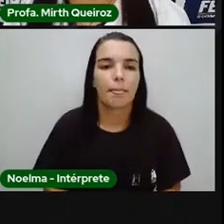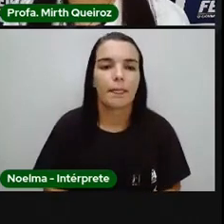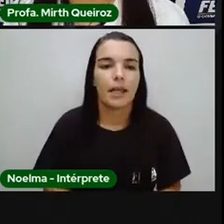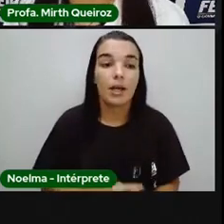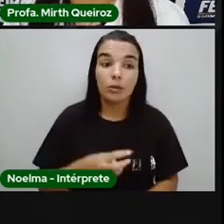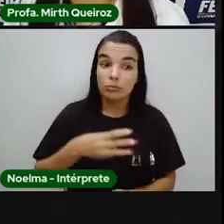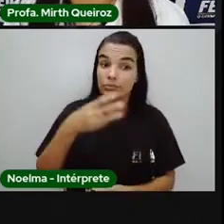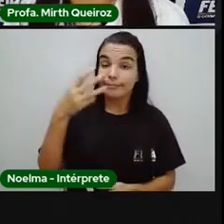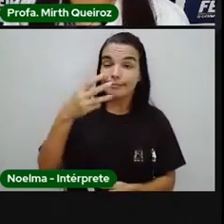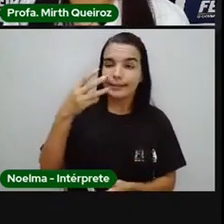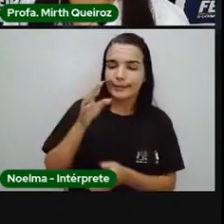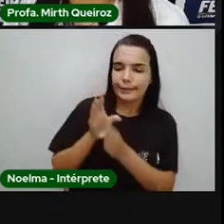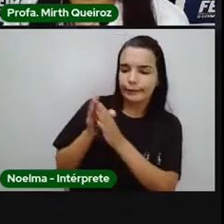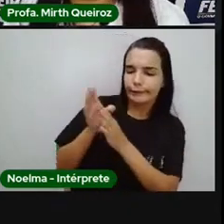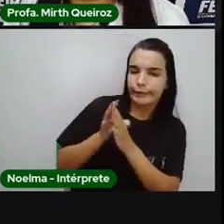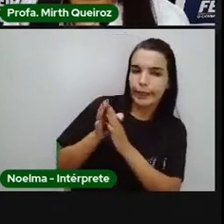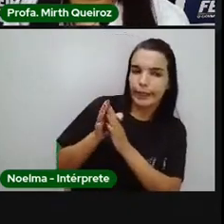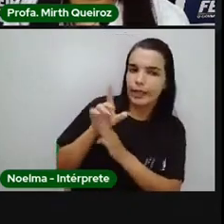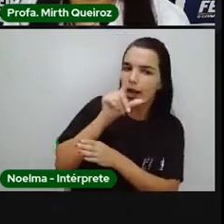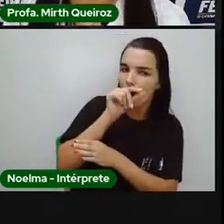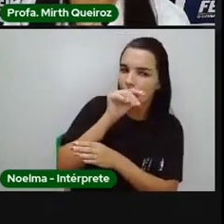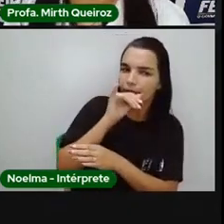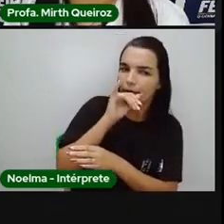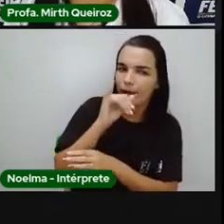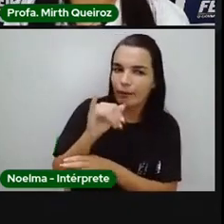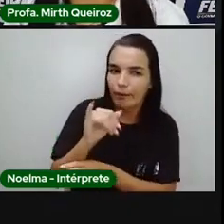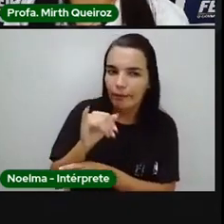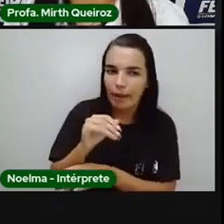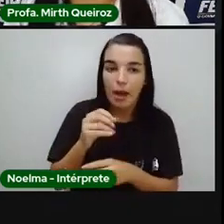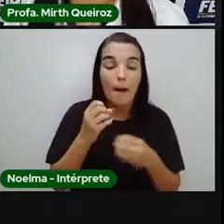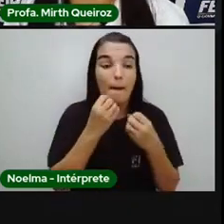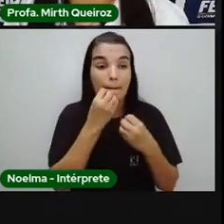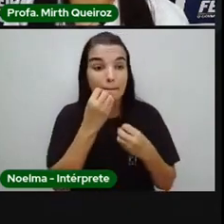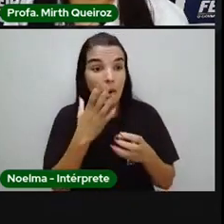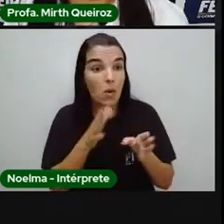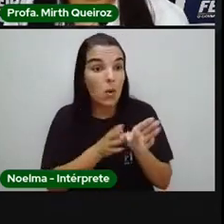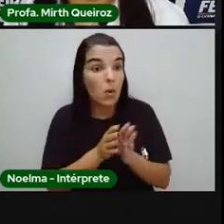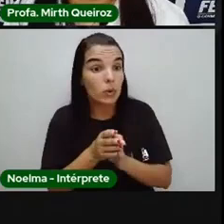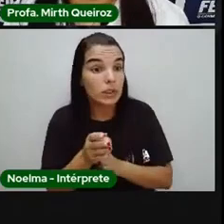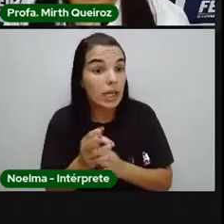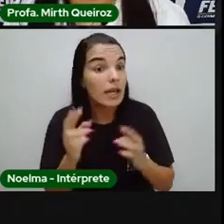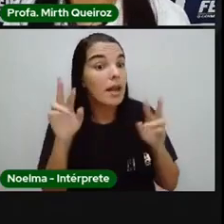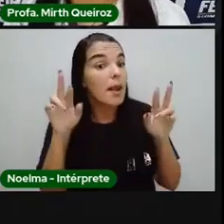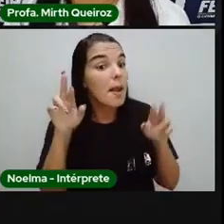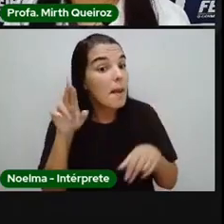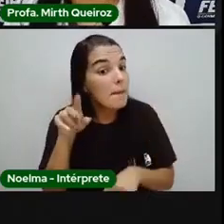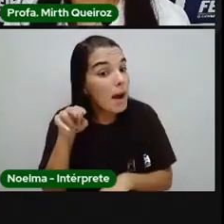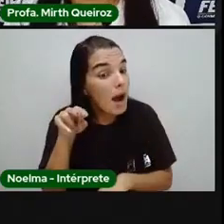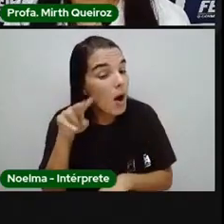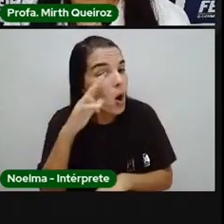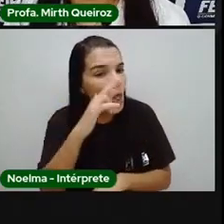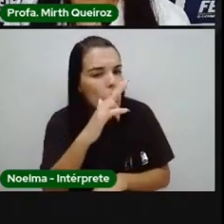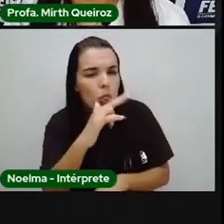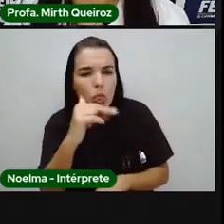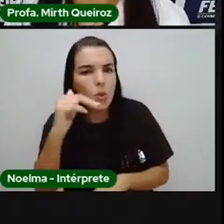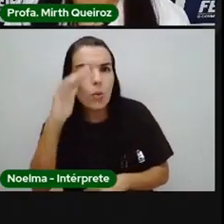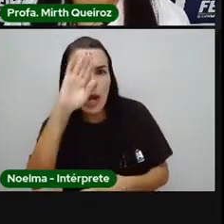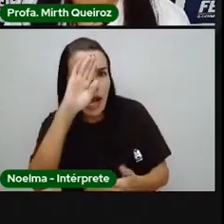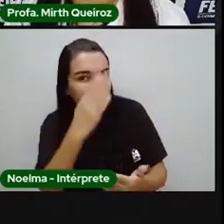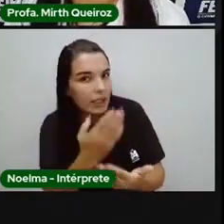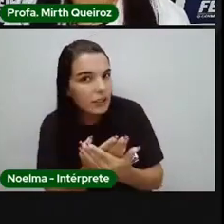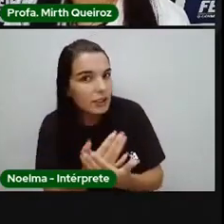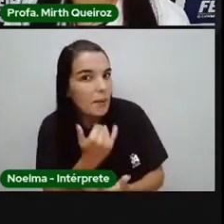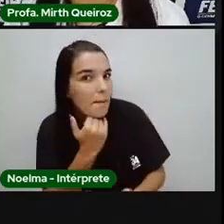O terceiro, disse a ave, bom conselho é de irmão. Nunca creias em